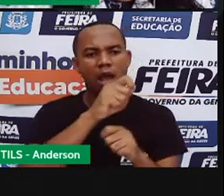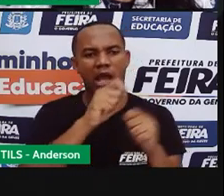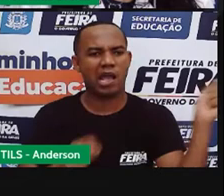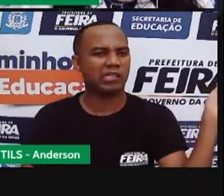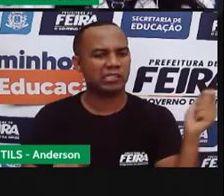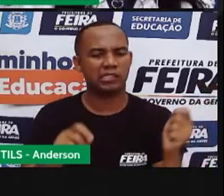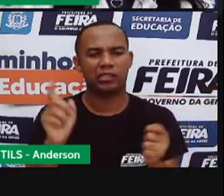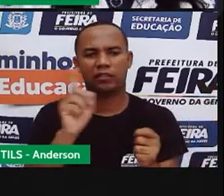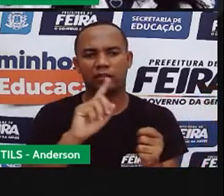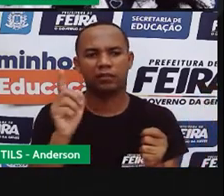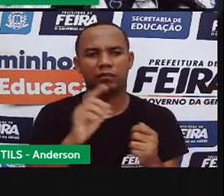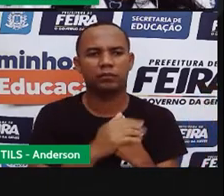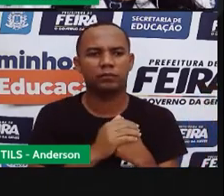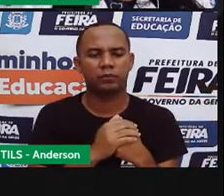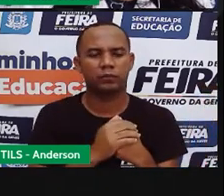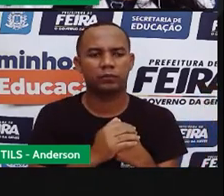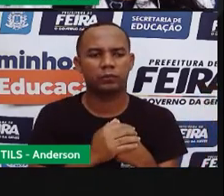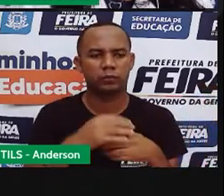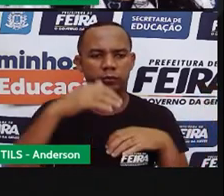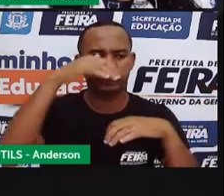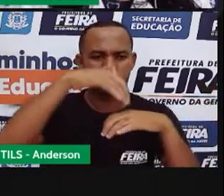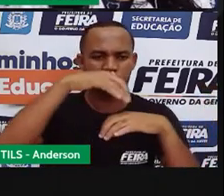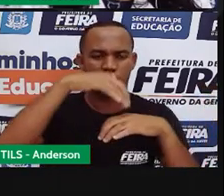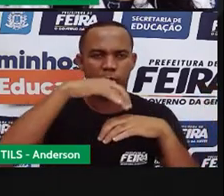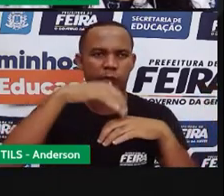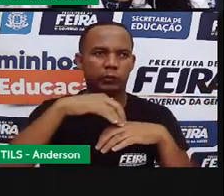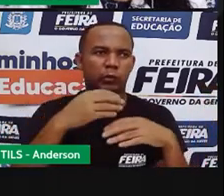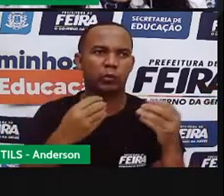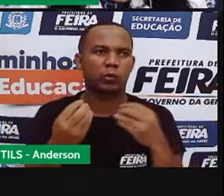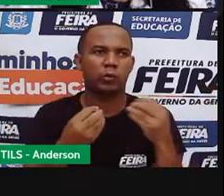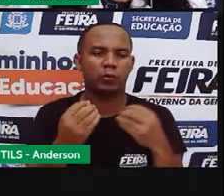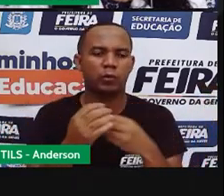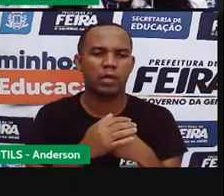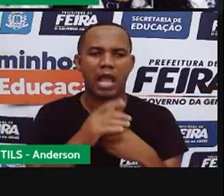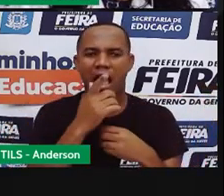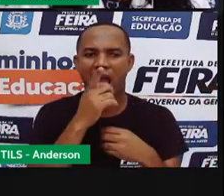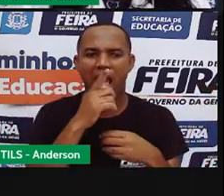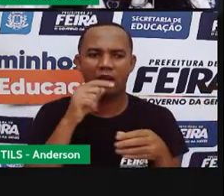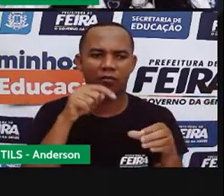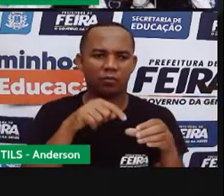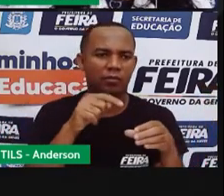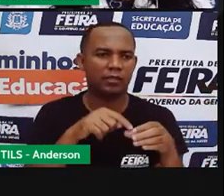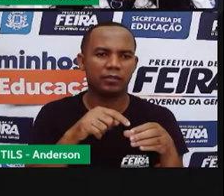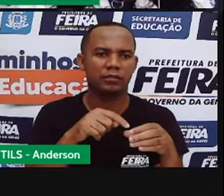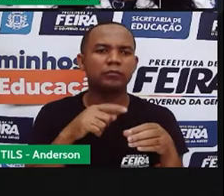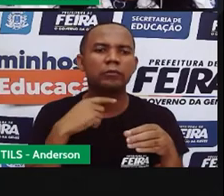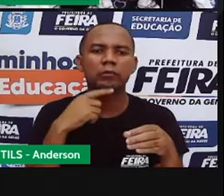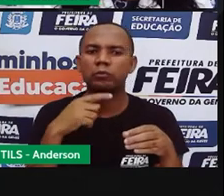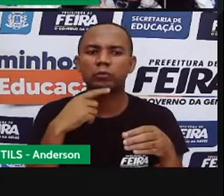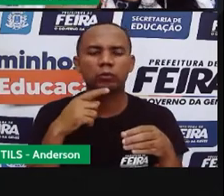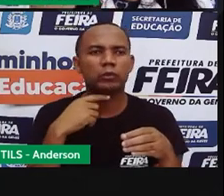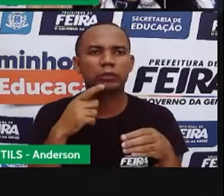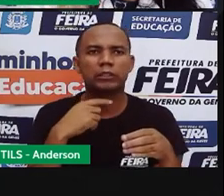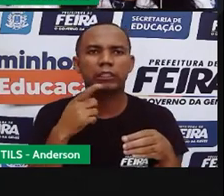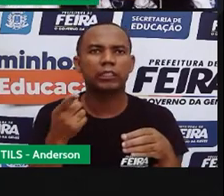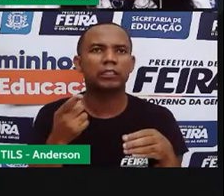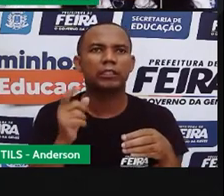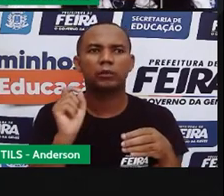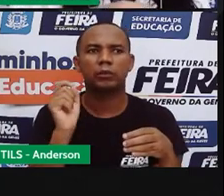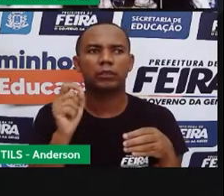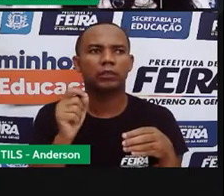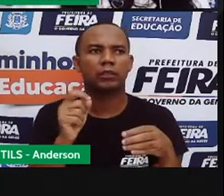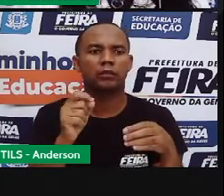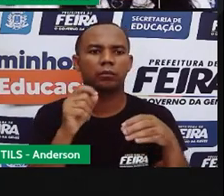A permeabilidade é quando a água não consegue, os líquidos,